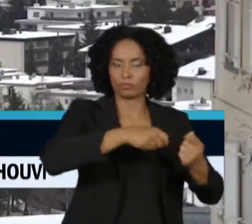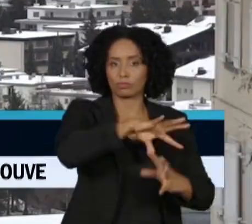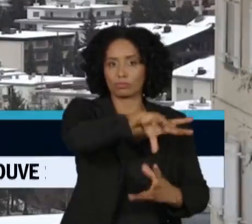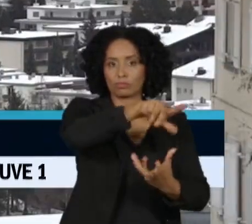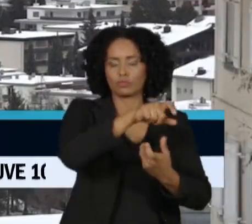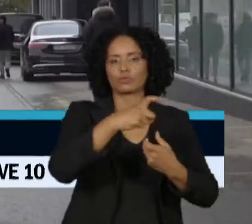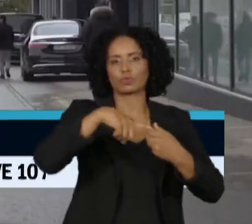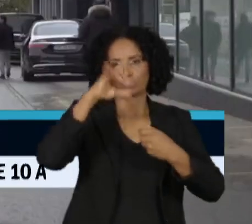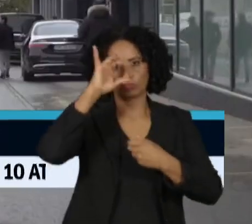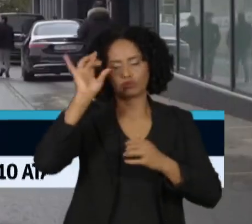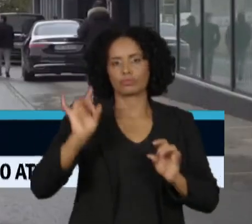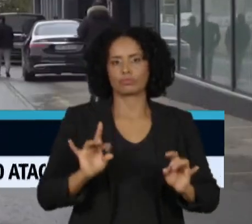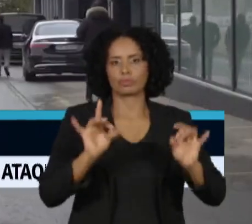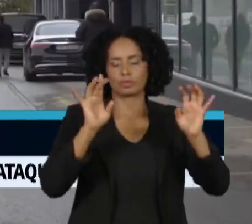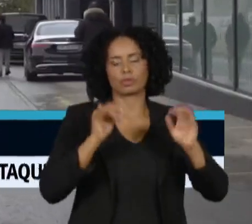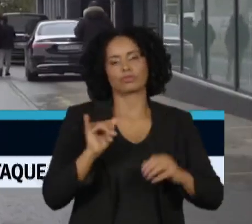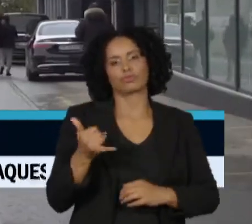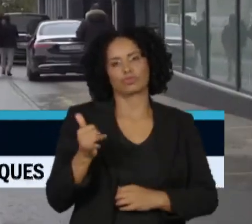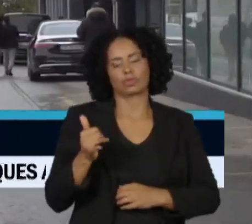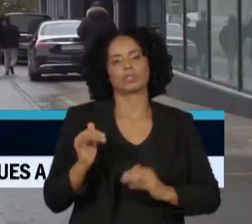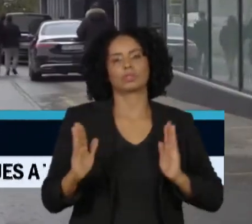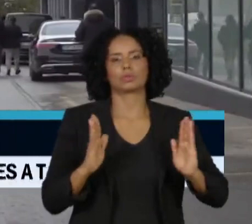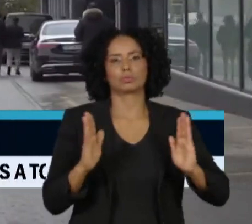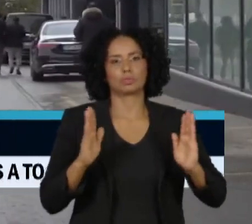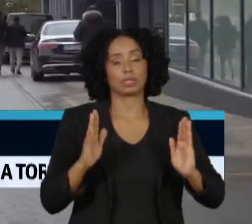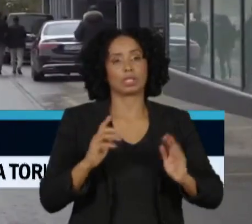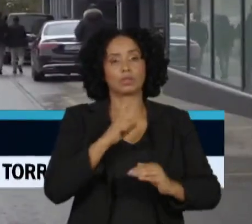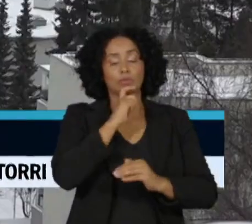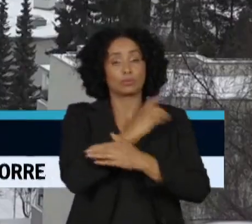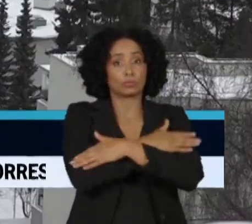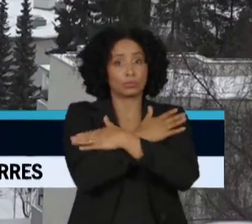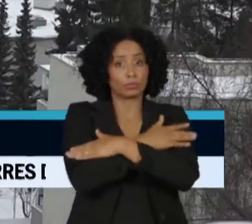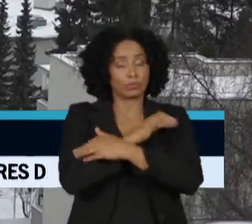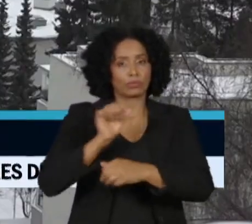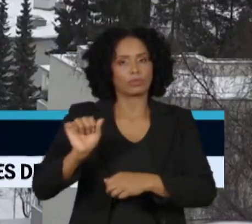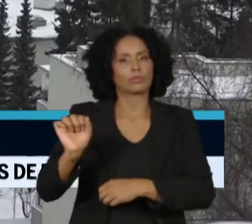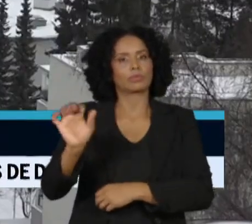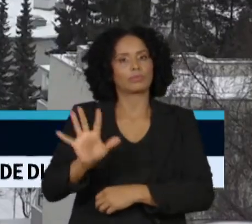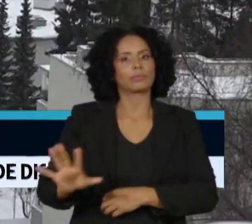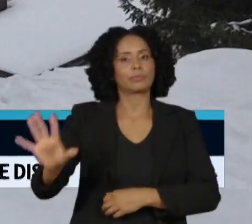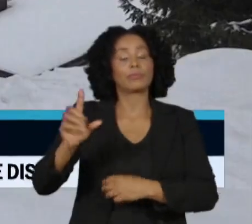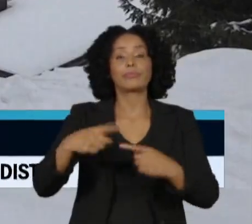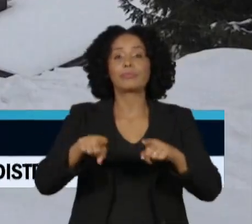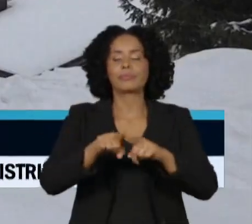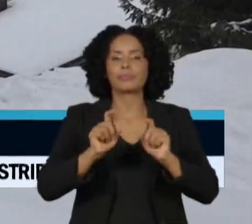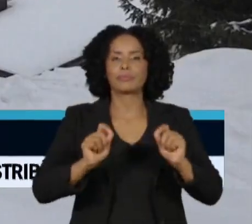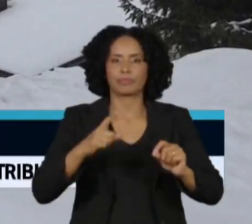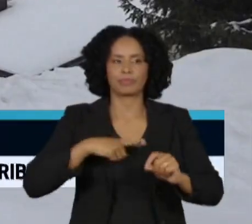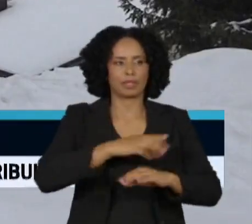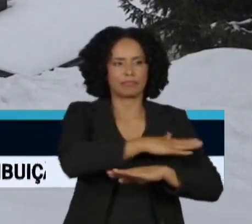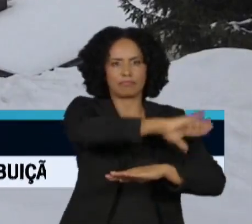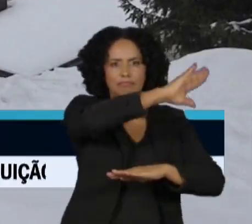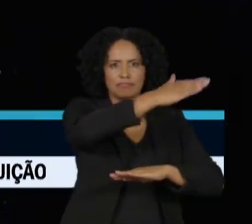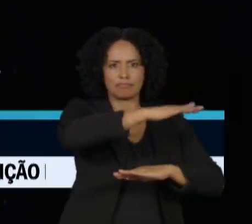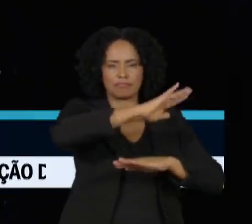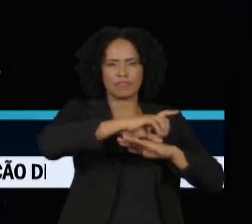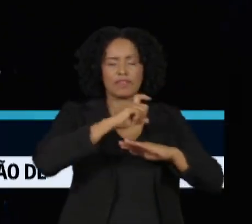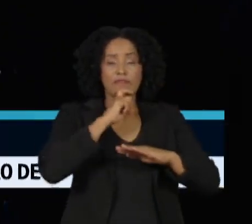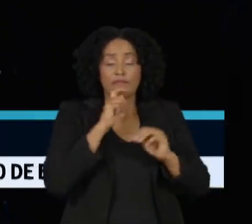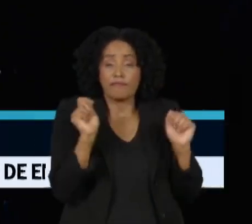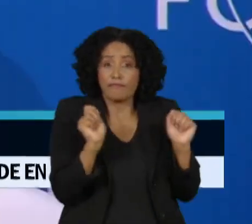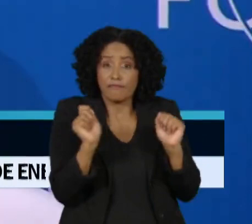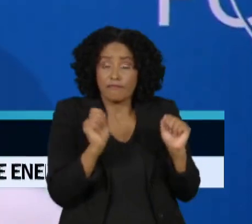janeiro, durante o inverno europeu, que dessa vez não está tão intenso. Em meio ao belo cenário das montanhas geladas da Suíça,